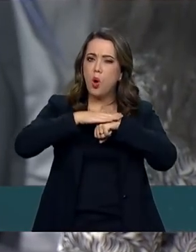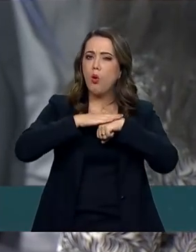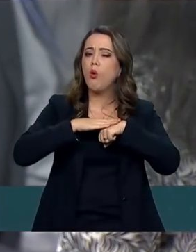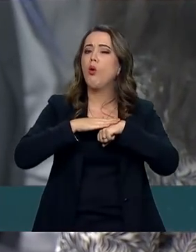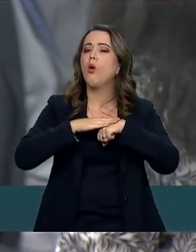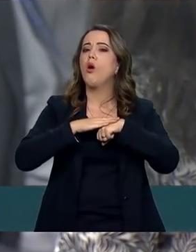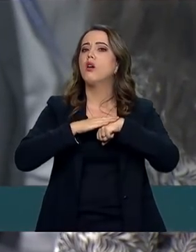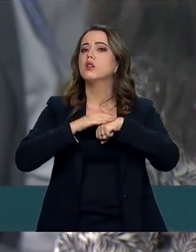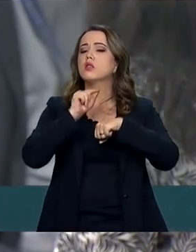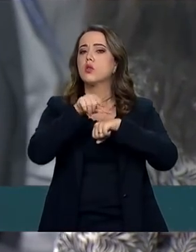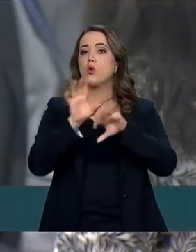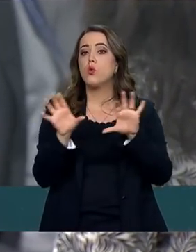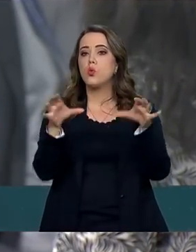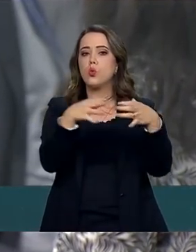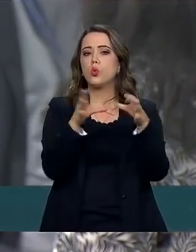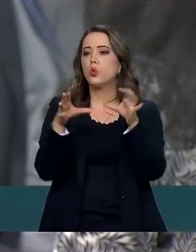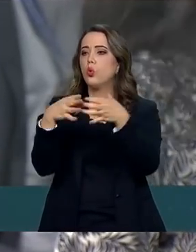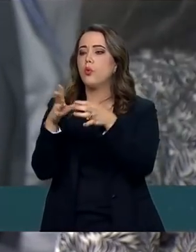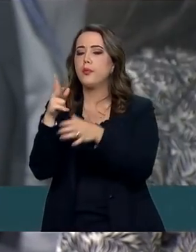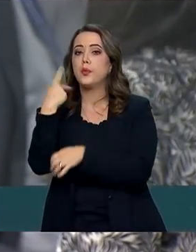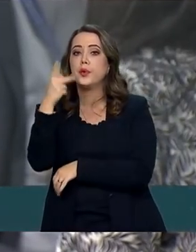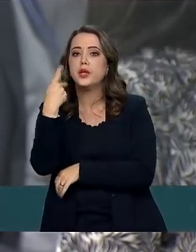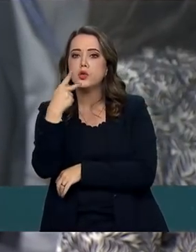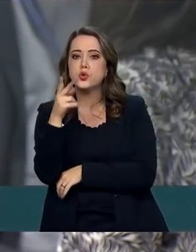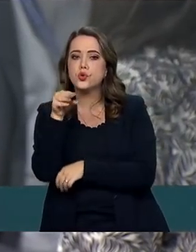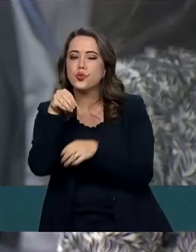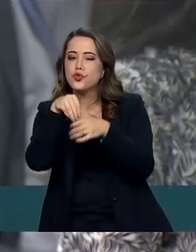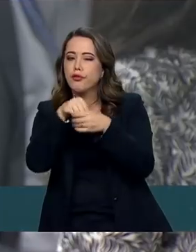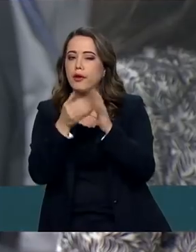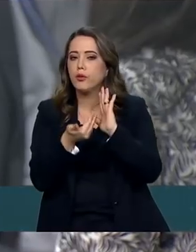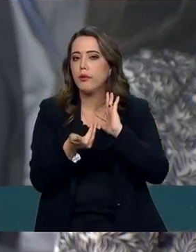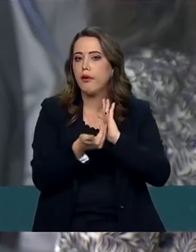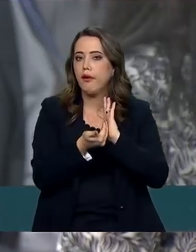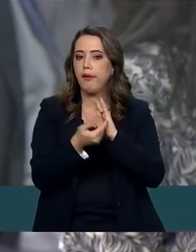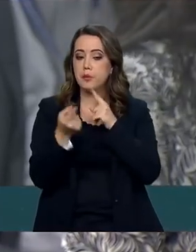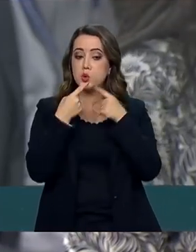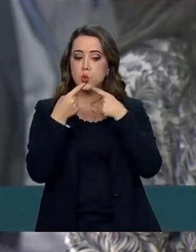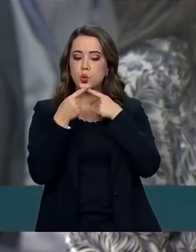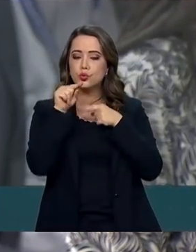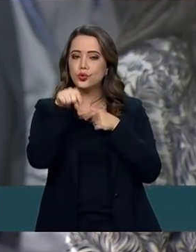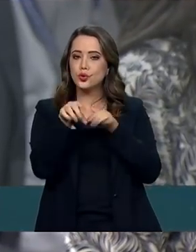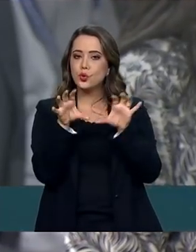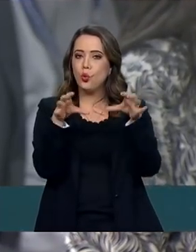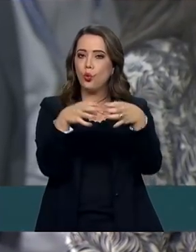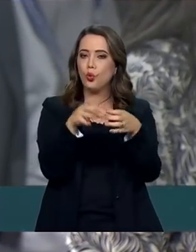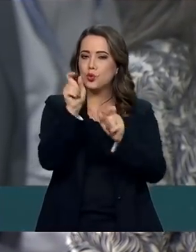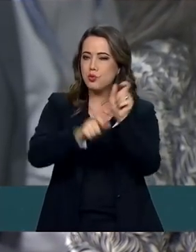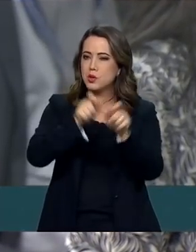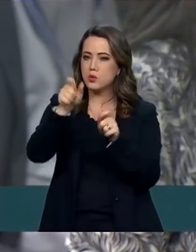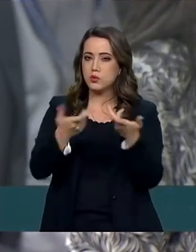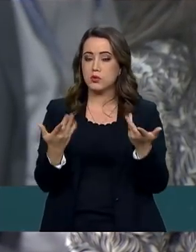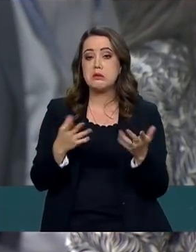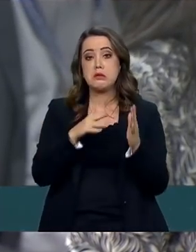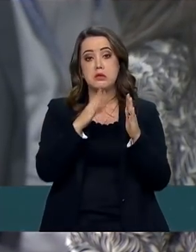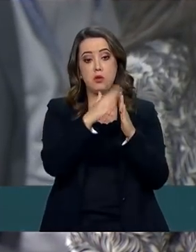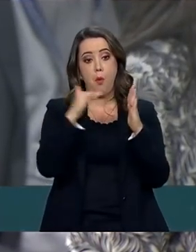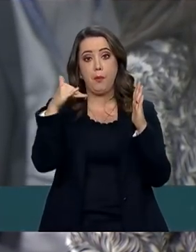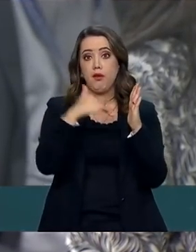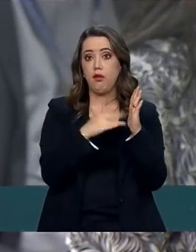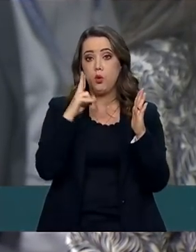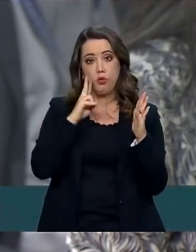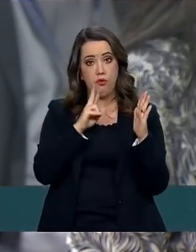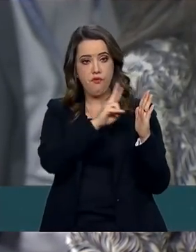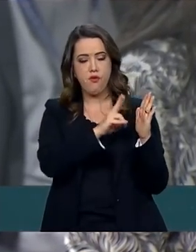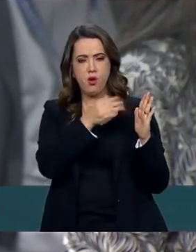integrantes de partidos lá da Câmara para falar sobre esse Banco de Talentos, e se o Planalto avalia isso como um